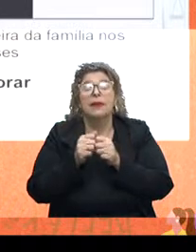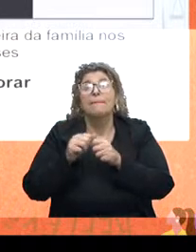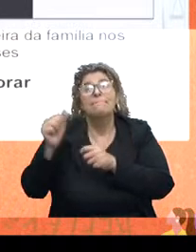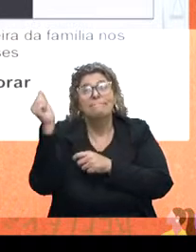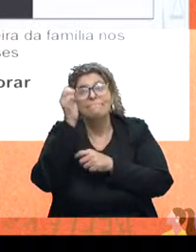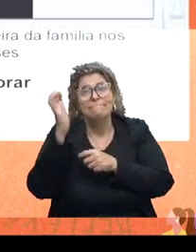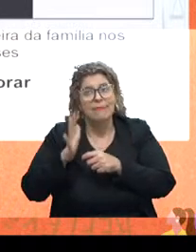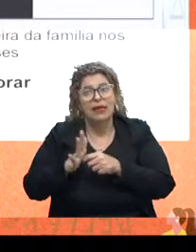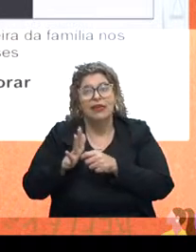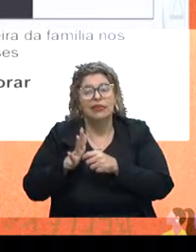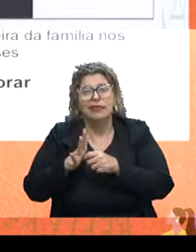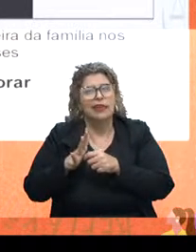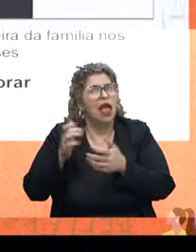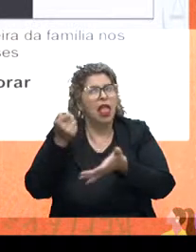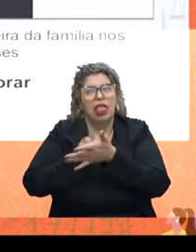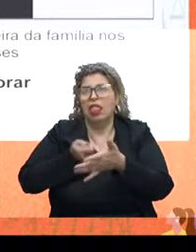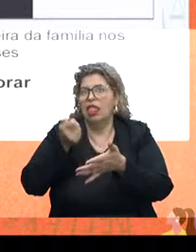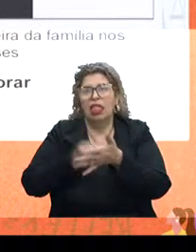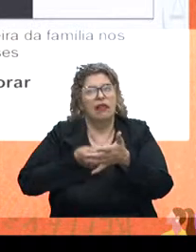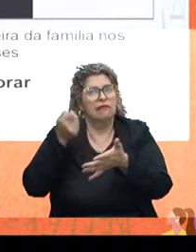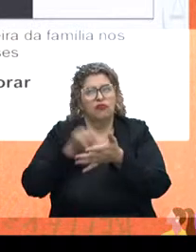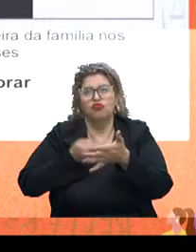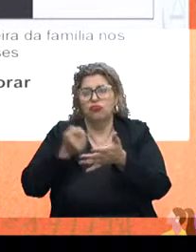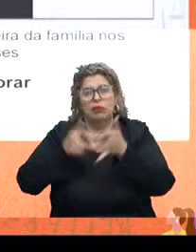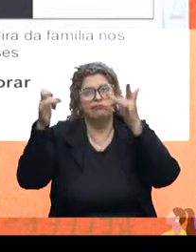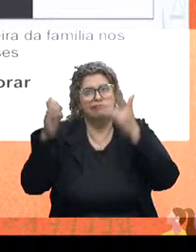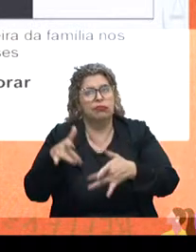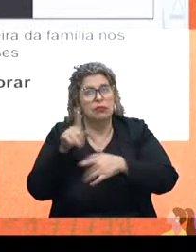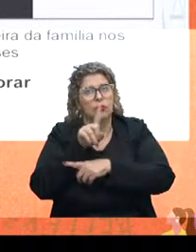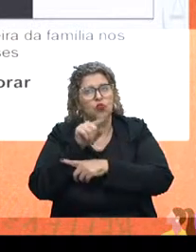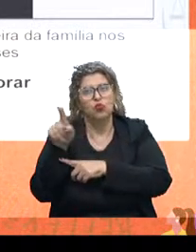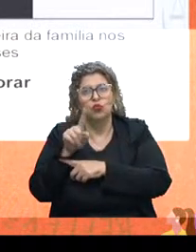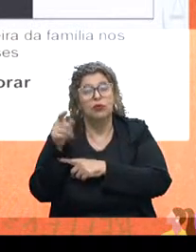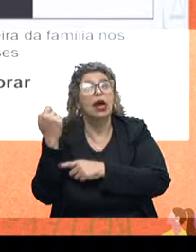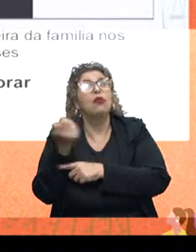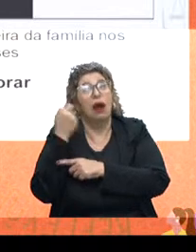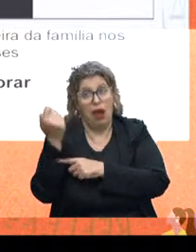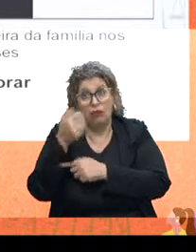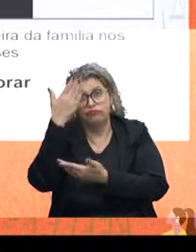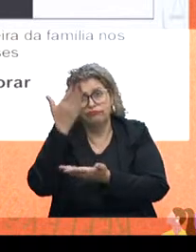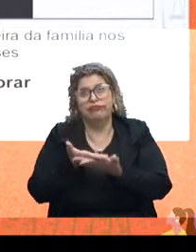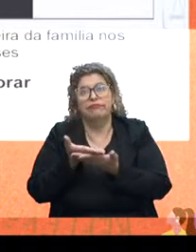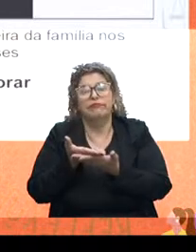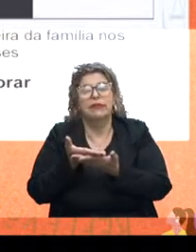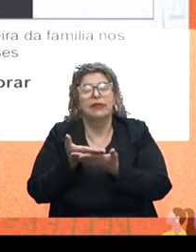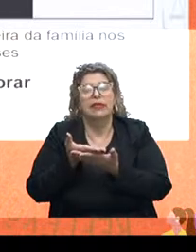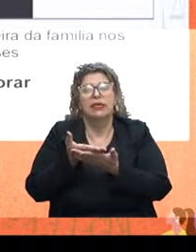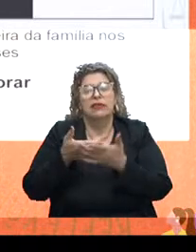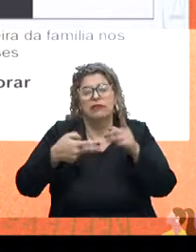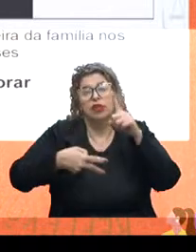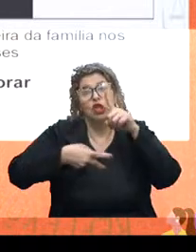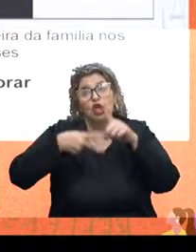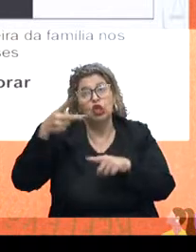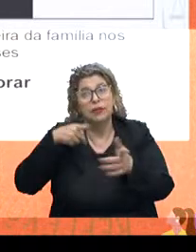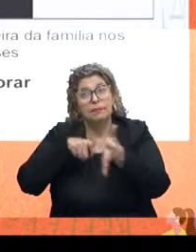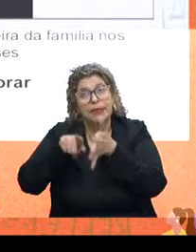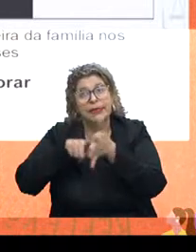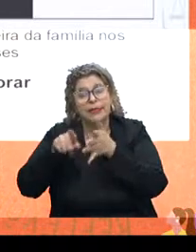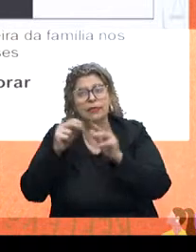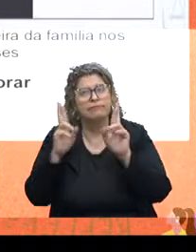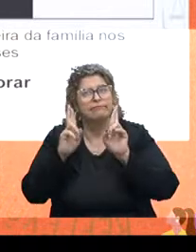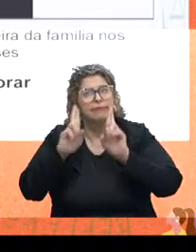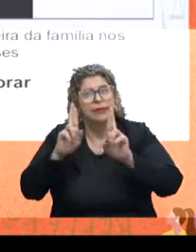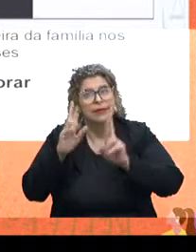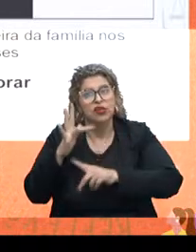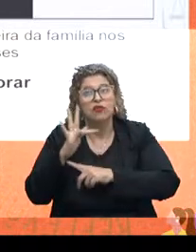brasileiro não desiste nunca, a gente já conhece esse dito, o gaúcho também crê. Nós fizemos dois questionamentos sobre a expectativa